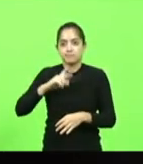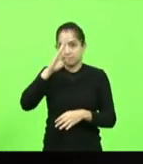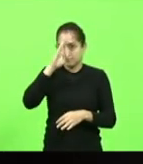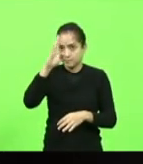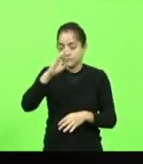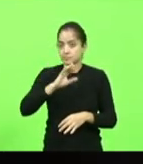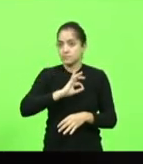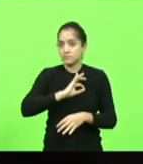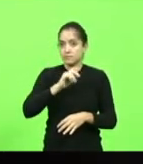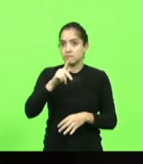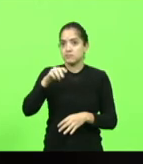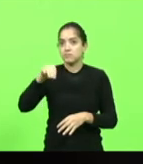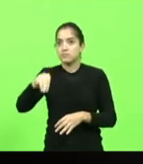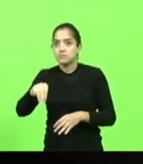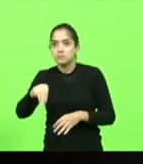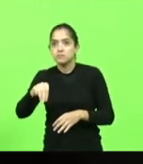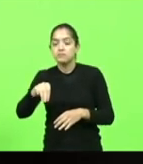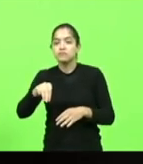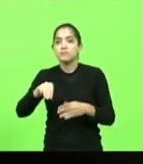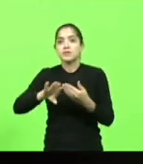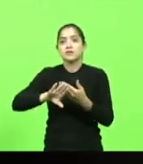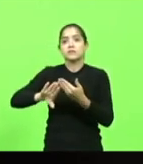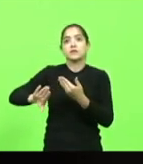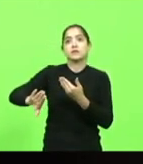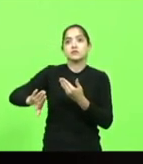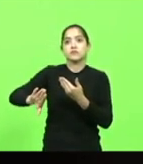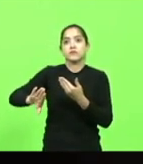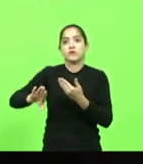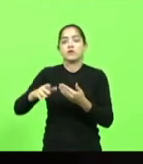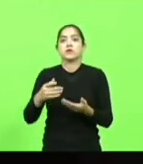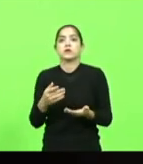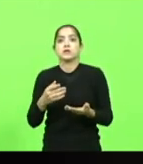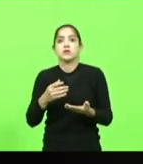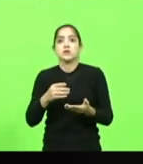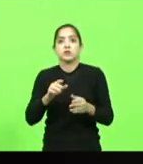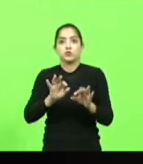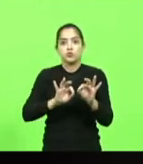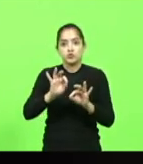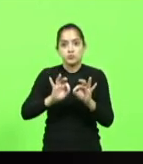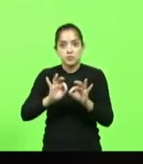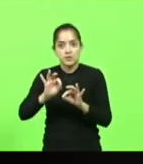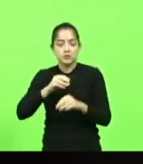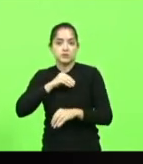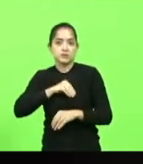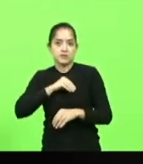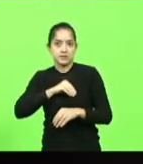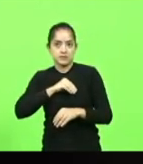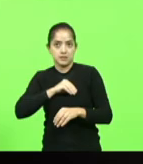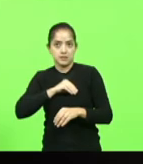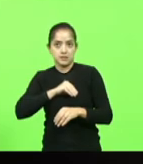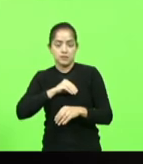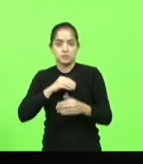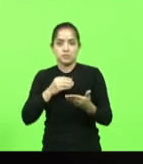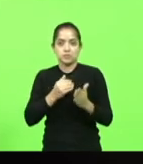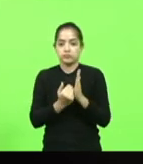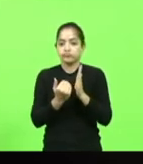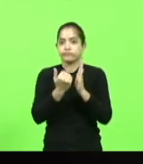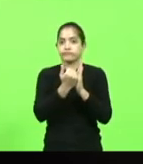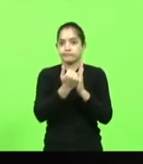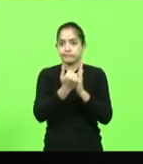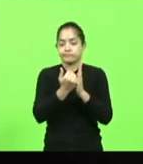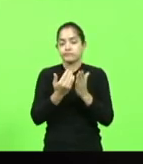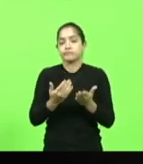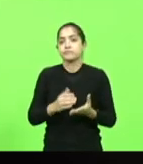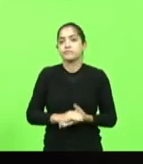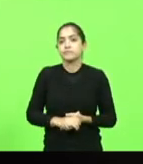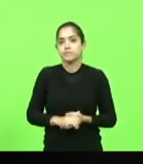que ficaram de fora do último reajuste e agora todos estão aí nessa correria.